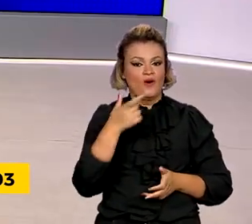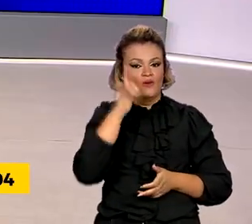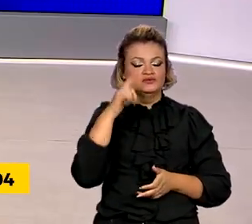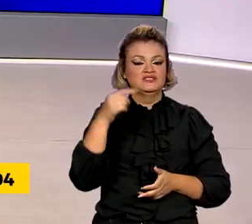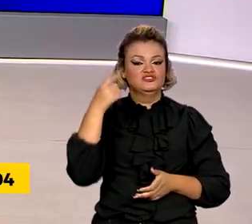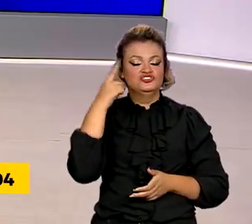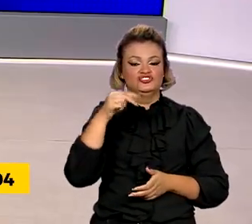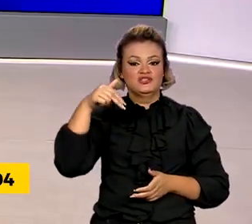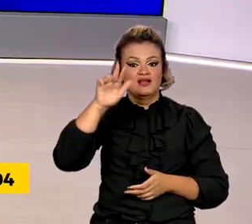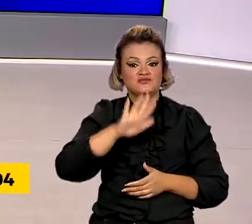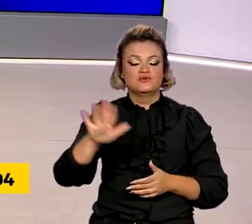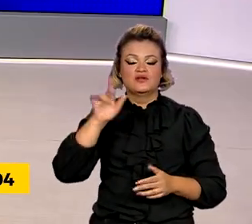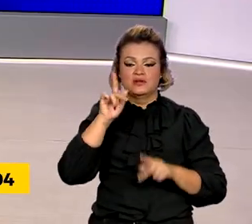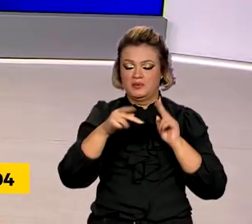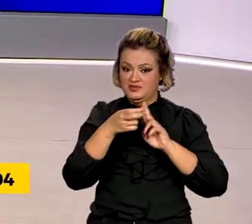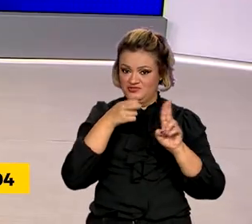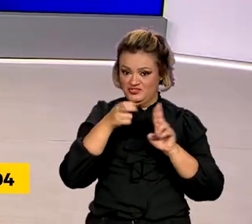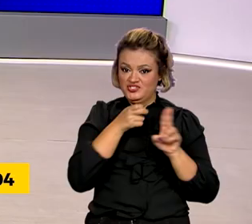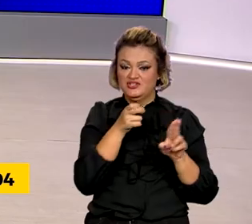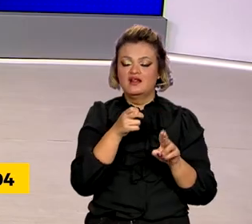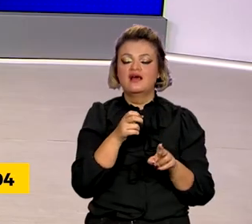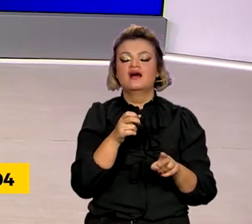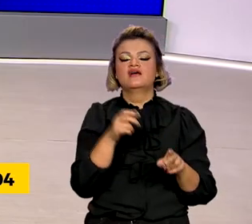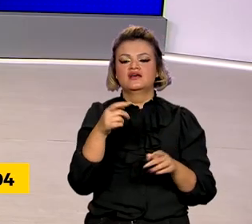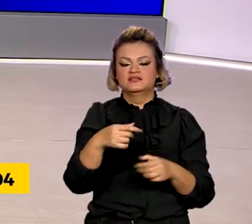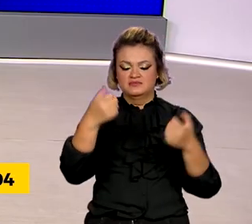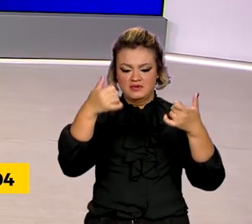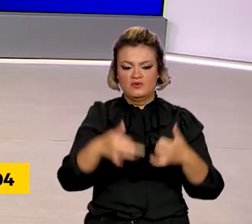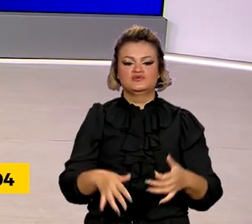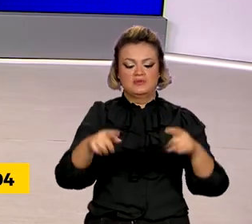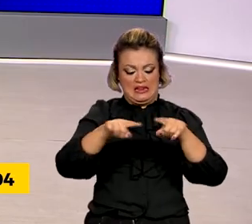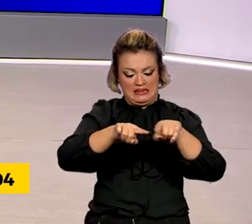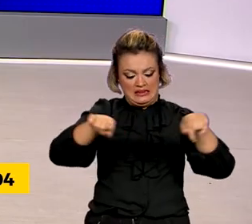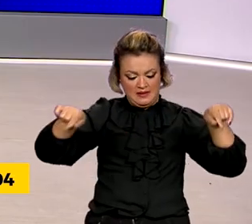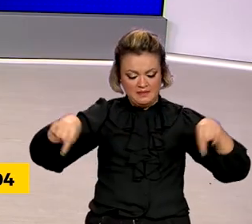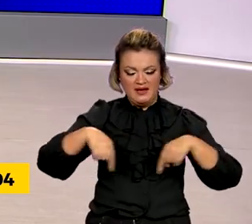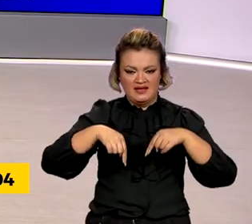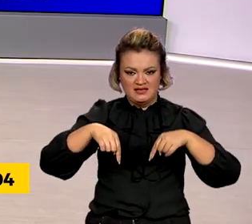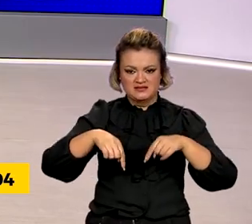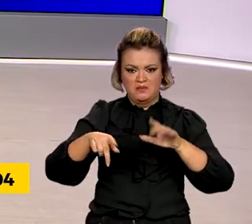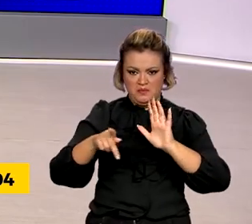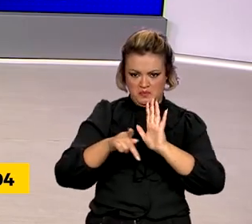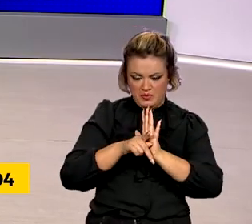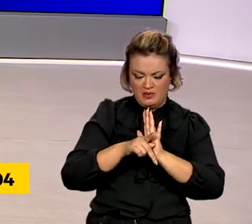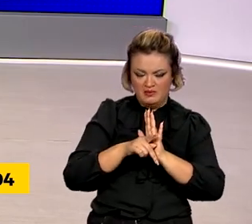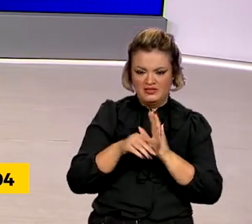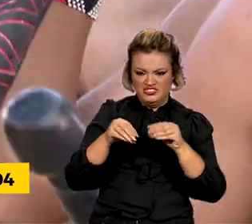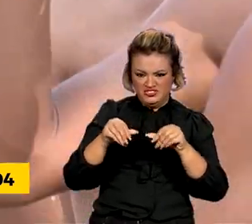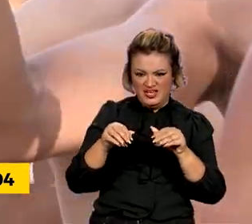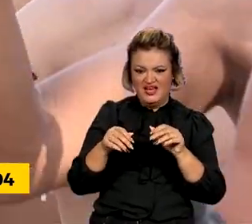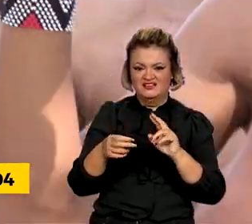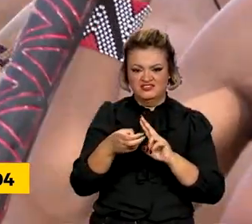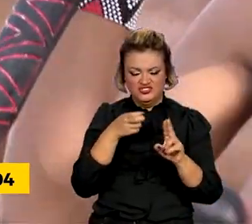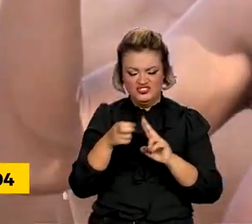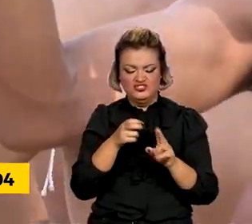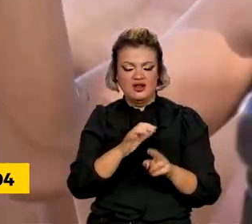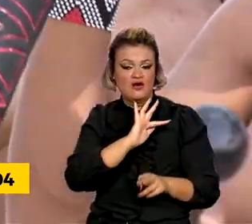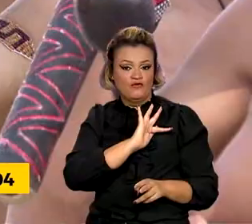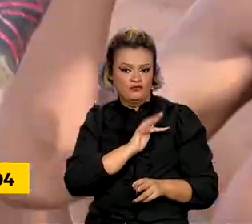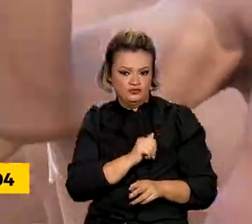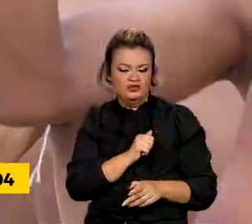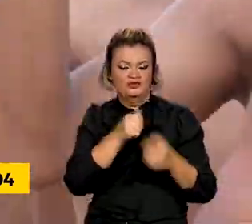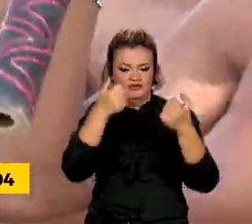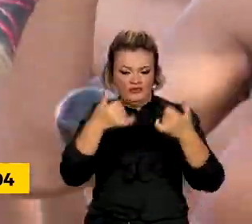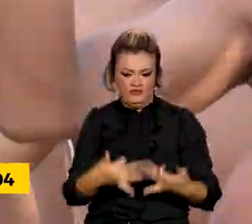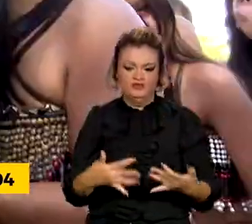Nacional dos Povos Indígenas, o compromisso com a demarcação de terras foi reafirmado pela FUNAI. Durante as